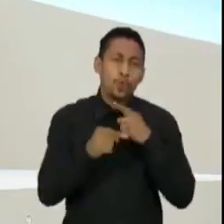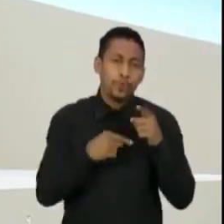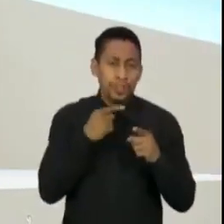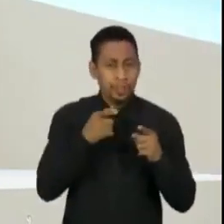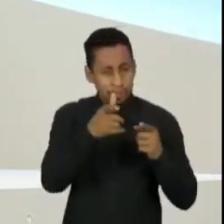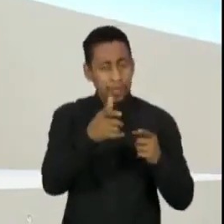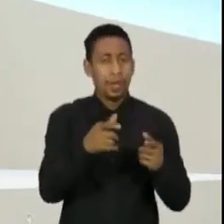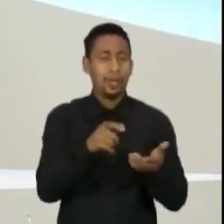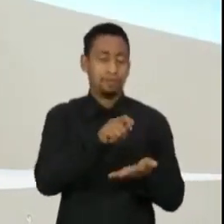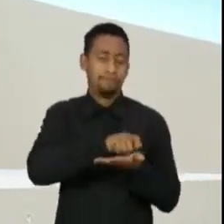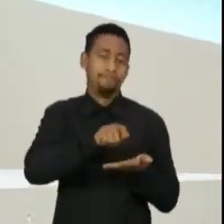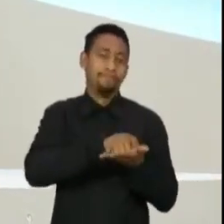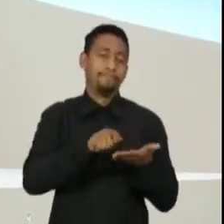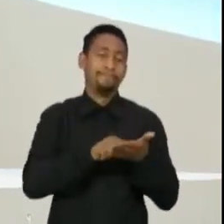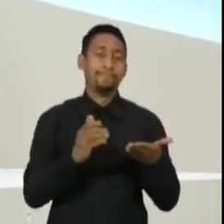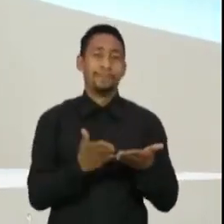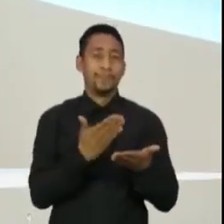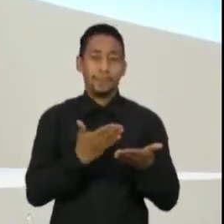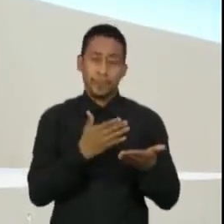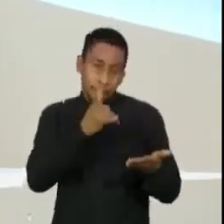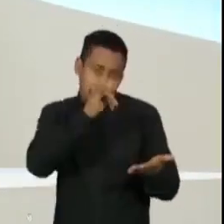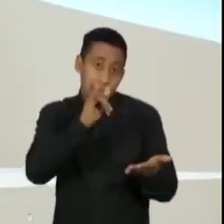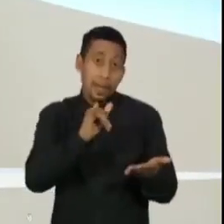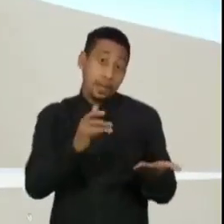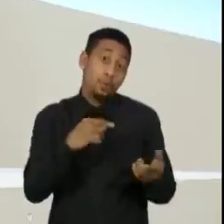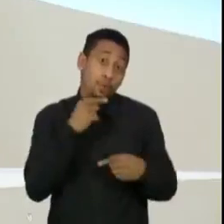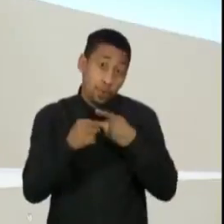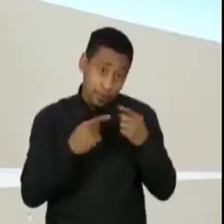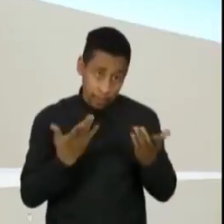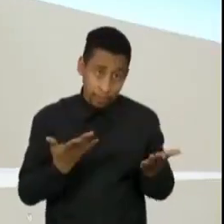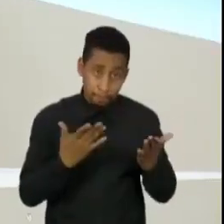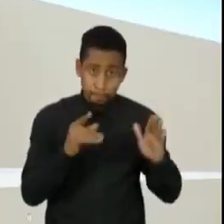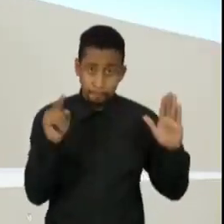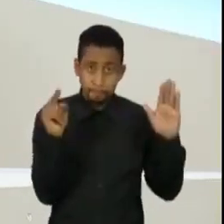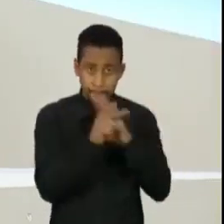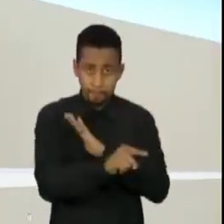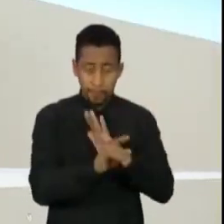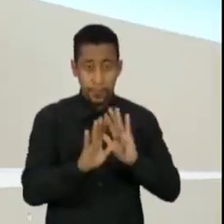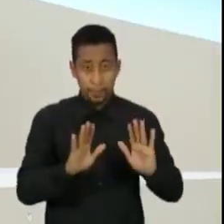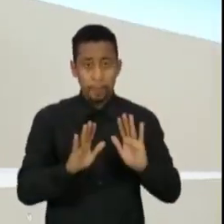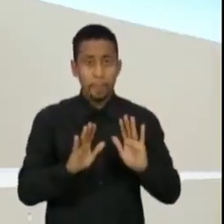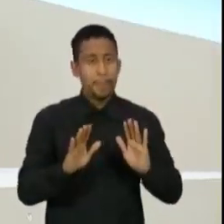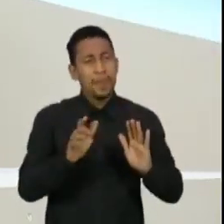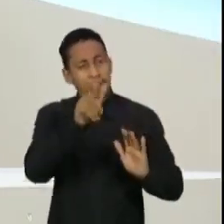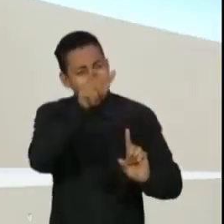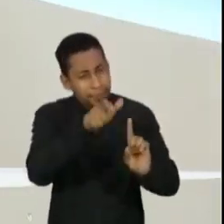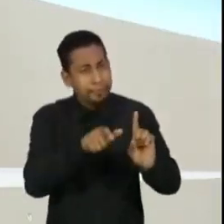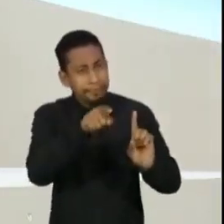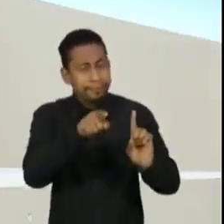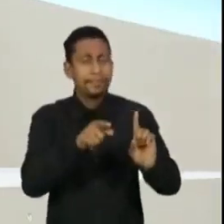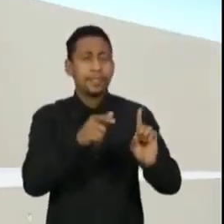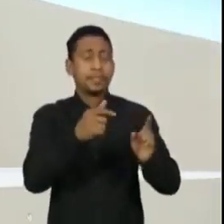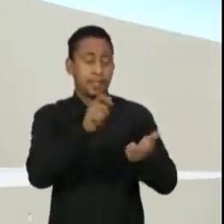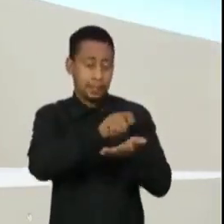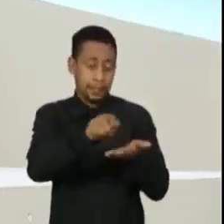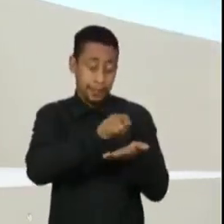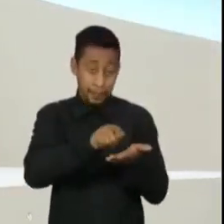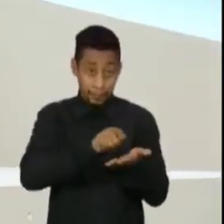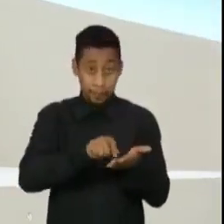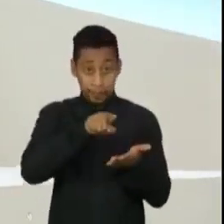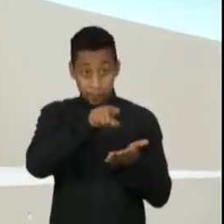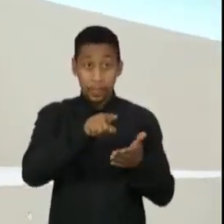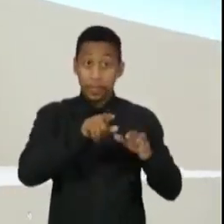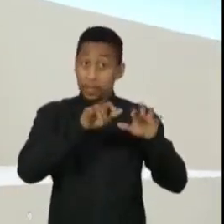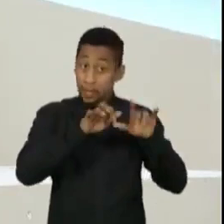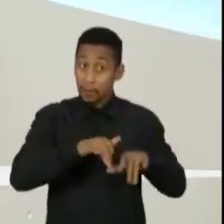biografia. Deixa eu só terminar para não ficar dúvidas, Vera, porque eu só queria que não pairassem dúvidas sobre a sua biografia também. E queria saber, então, se o senhor,